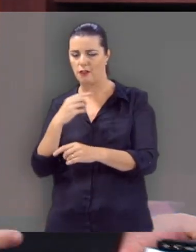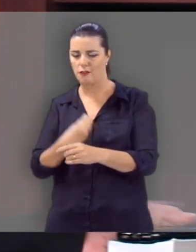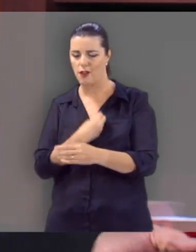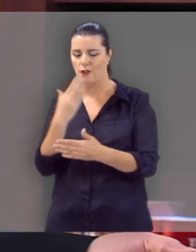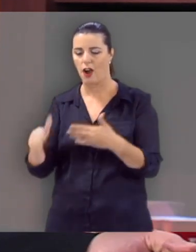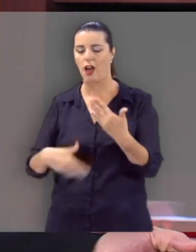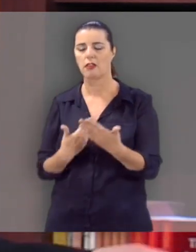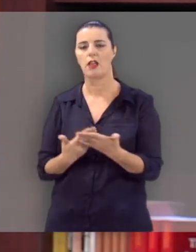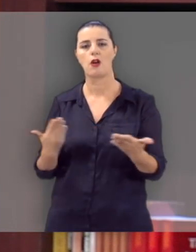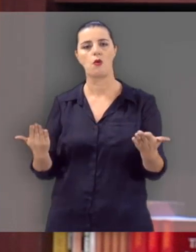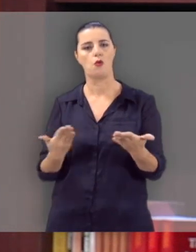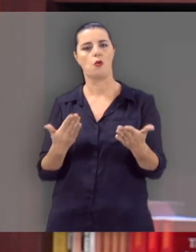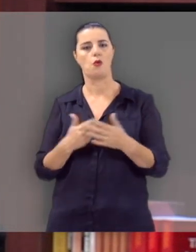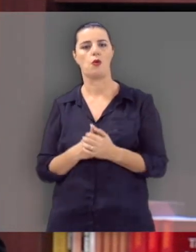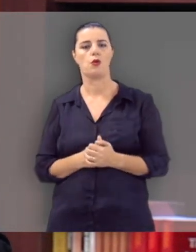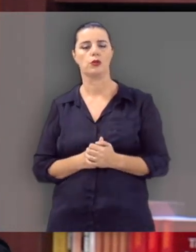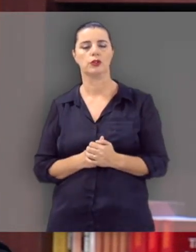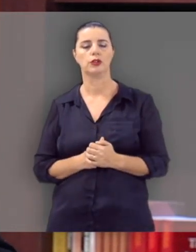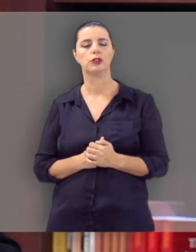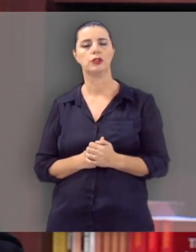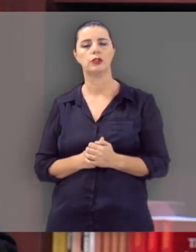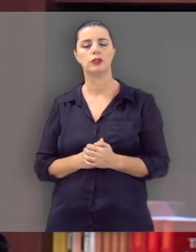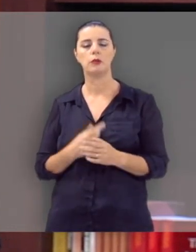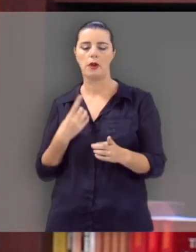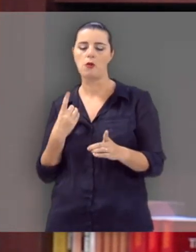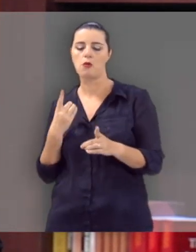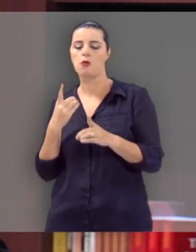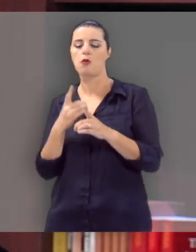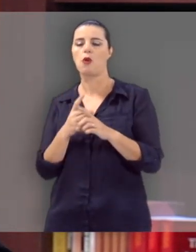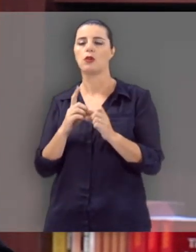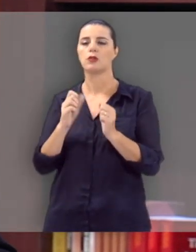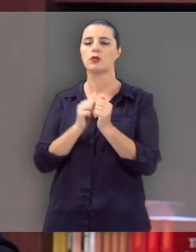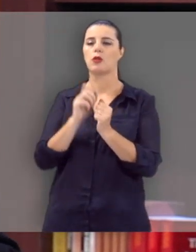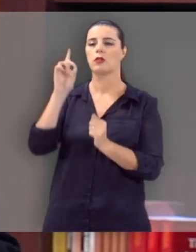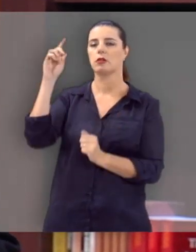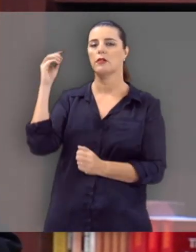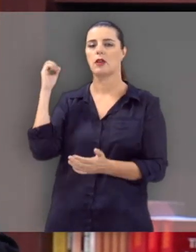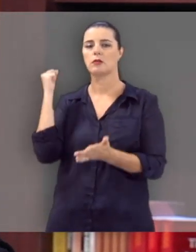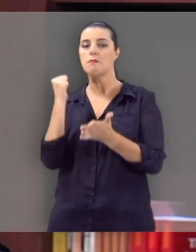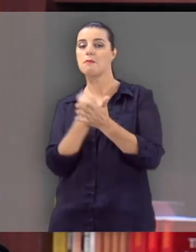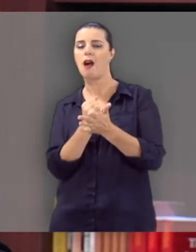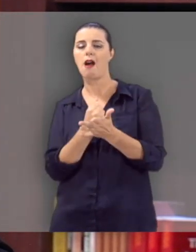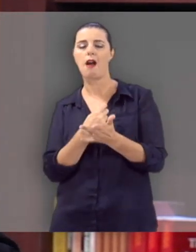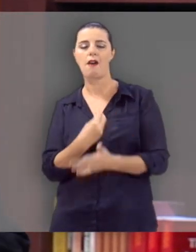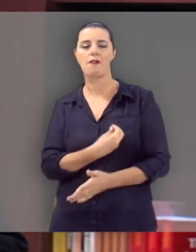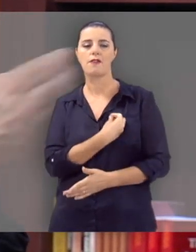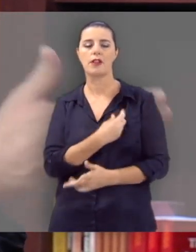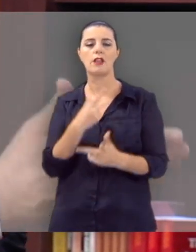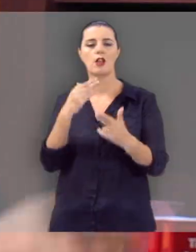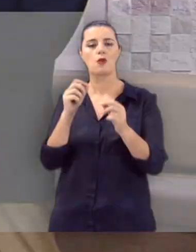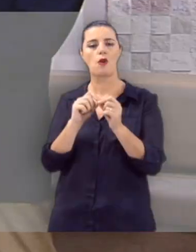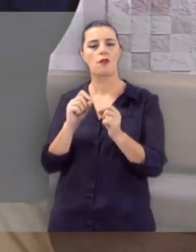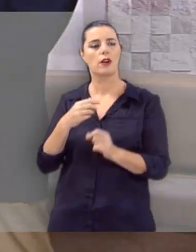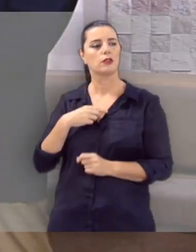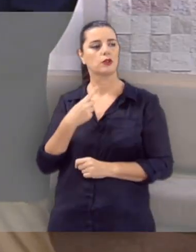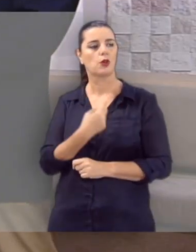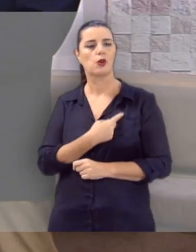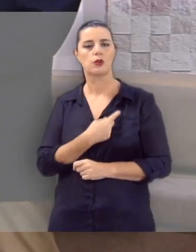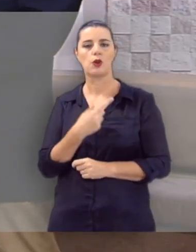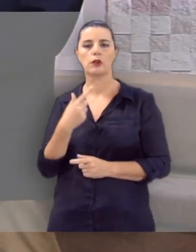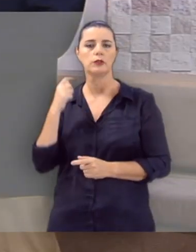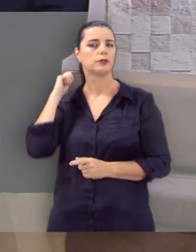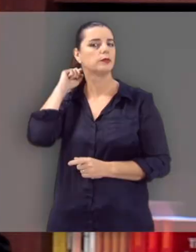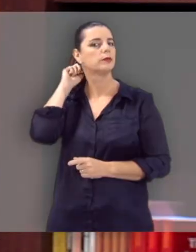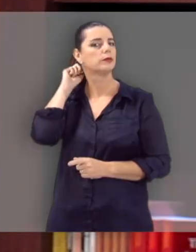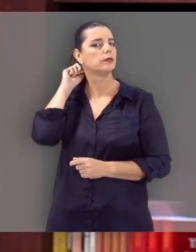o dia de hoje, né? Exato. Uma nação. É. Mas realmente o encontro com Deus o marcou profundamente. Deus marcou a vida dele. Assim como fez conosco. É.